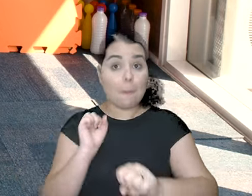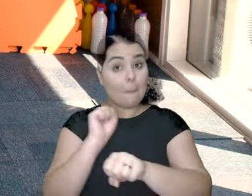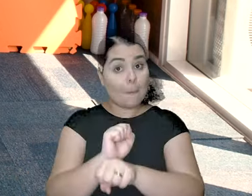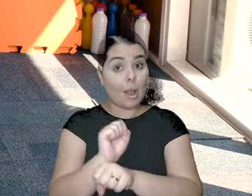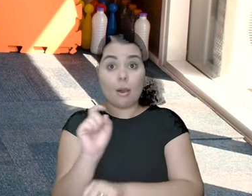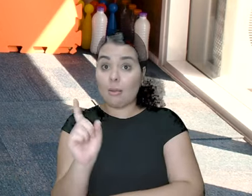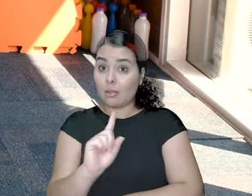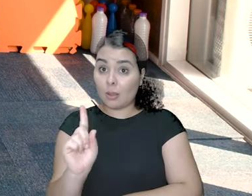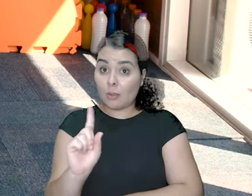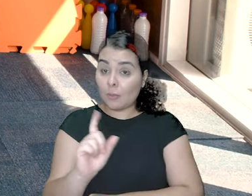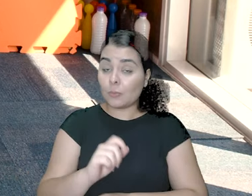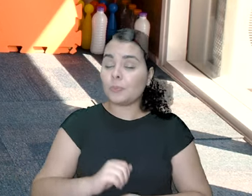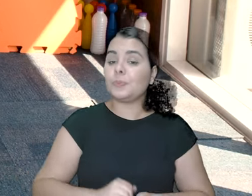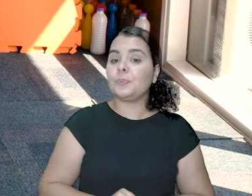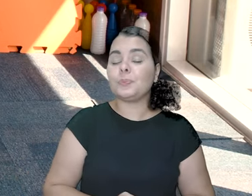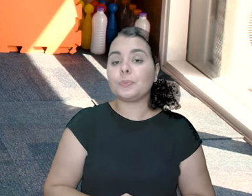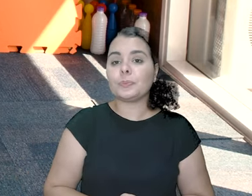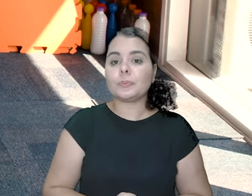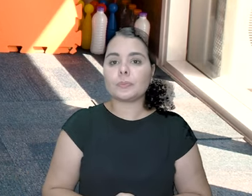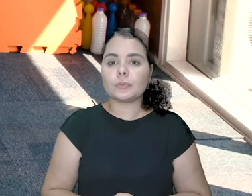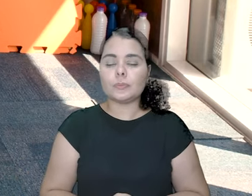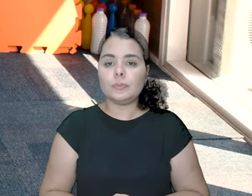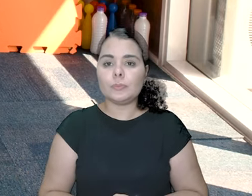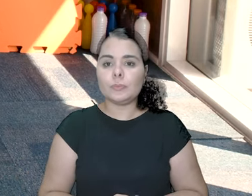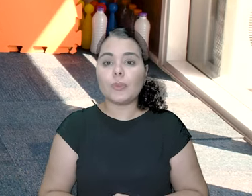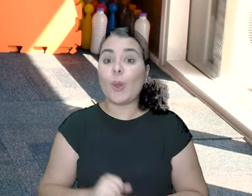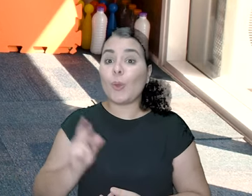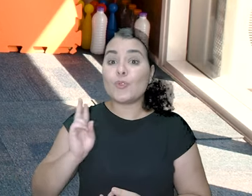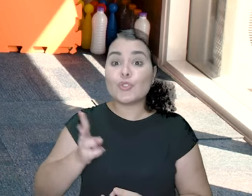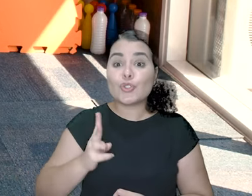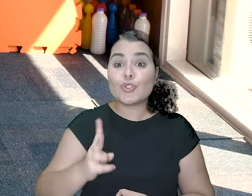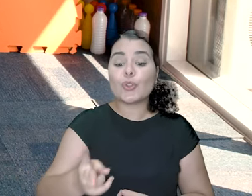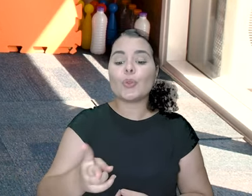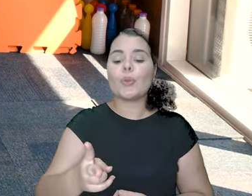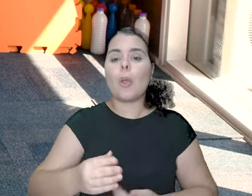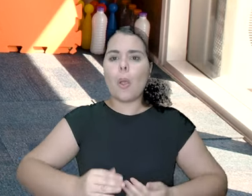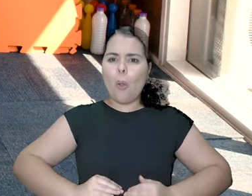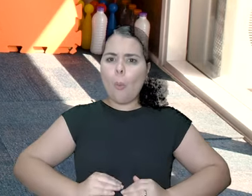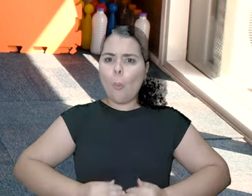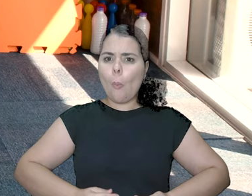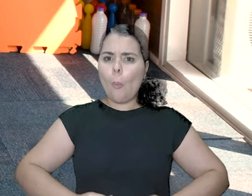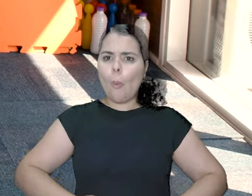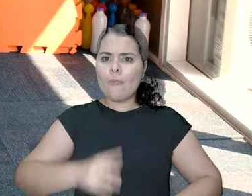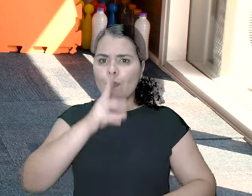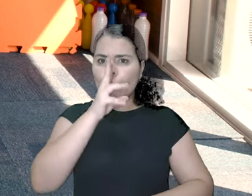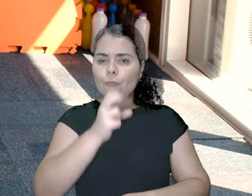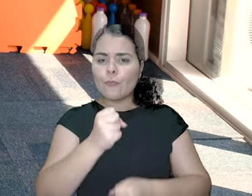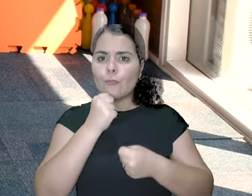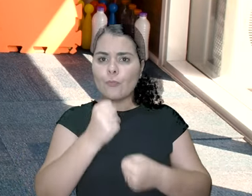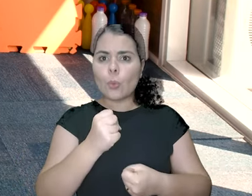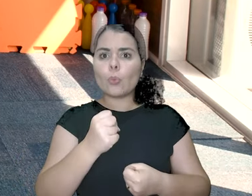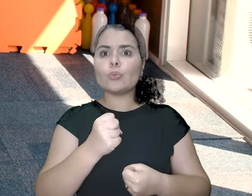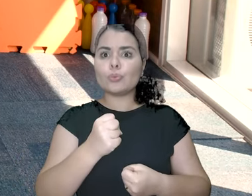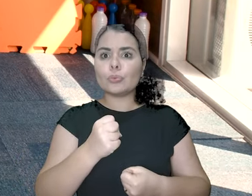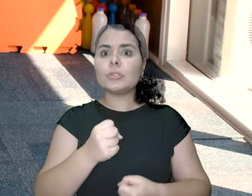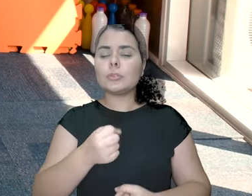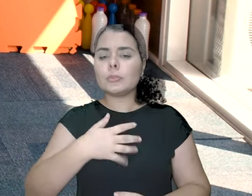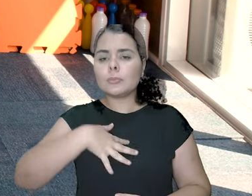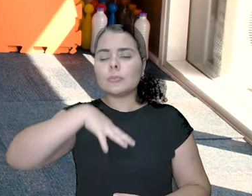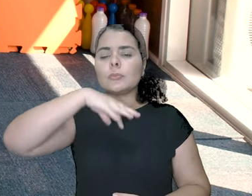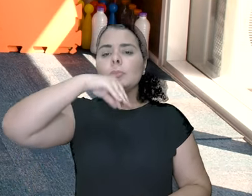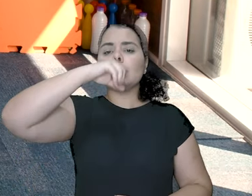Tá bom? Então, o abdômen contraído e mantém a